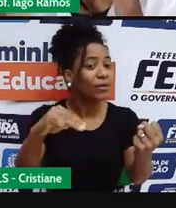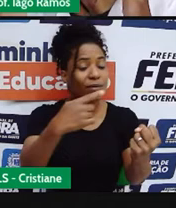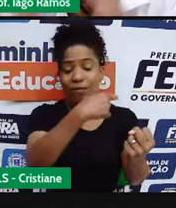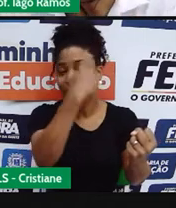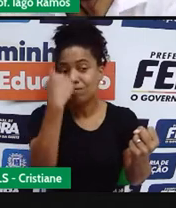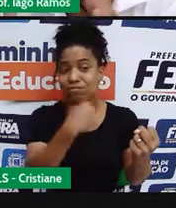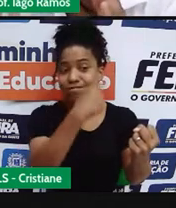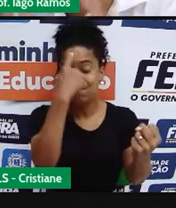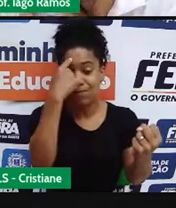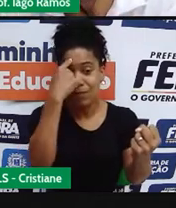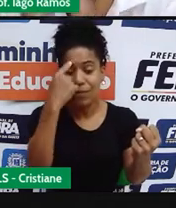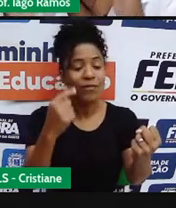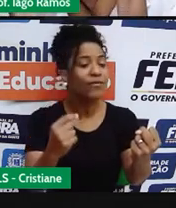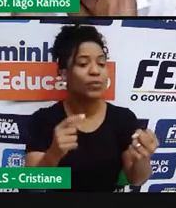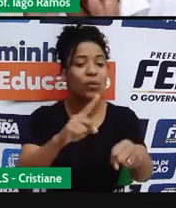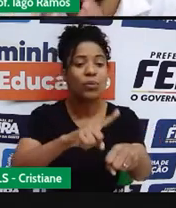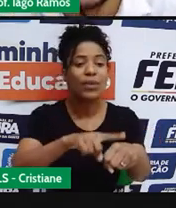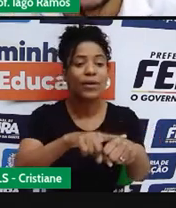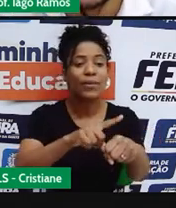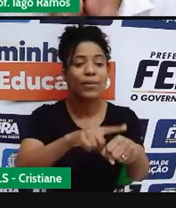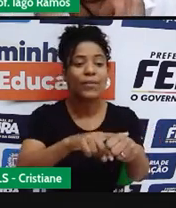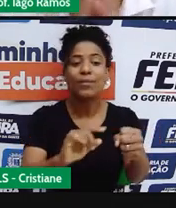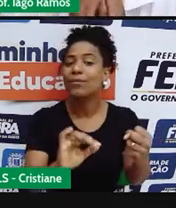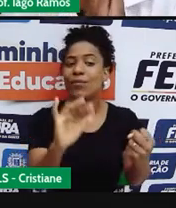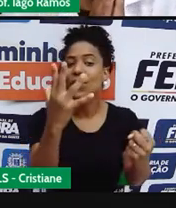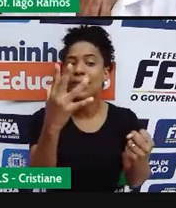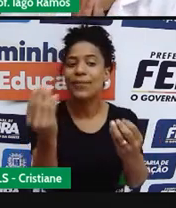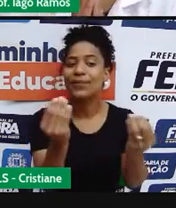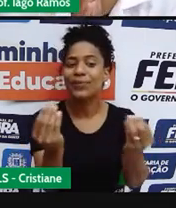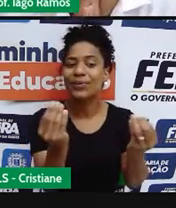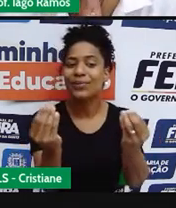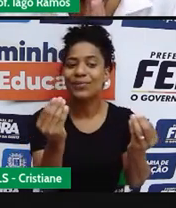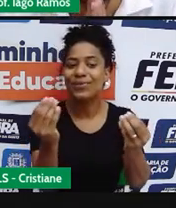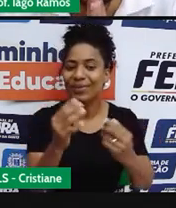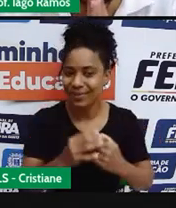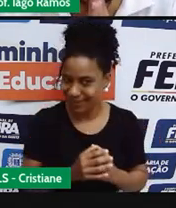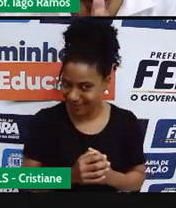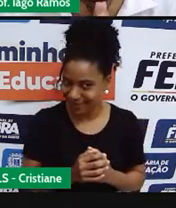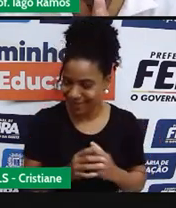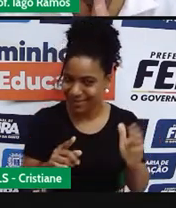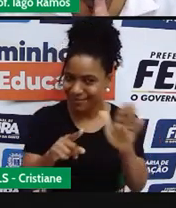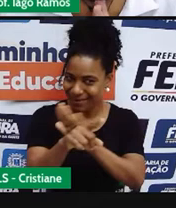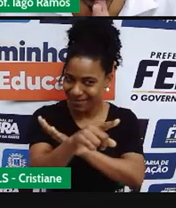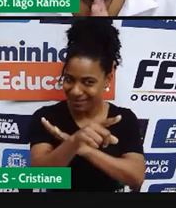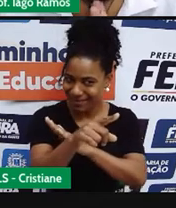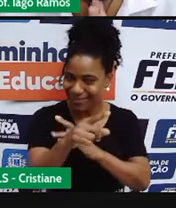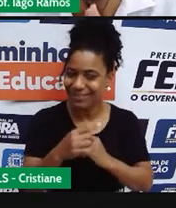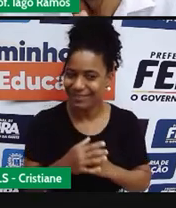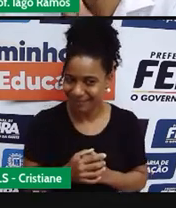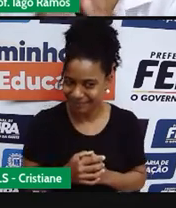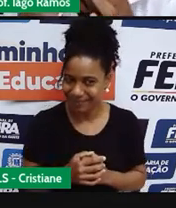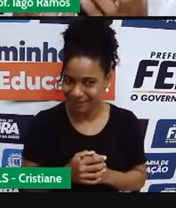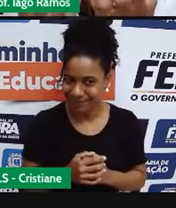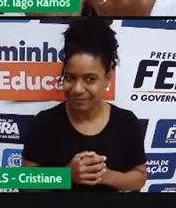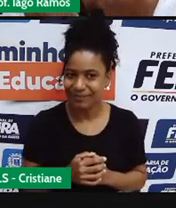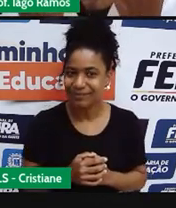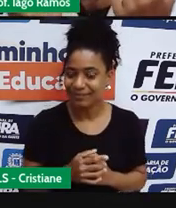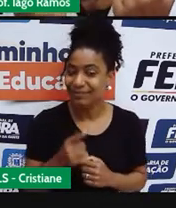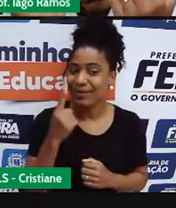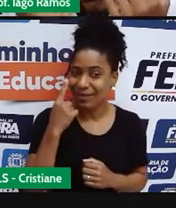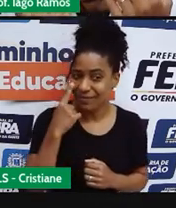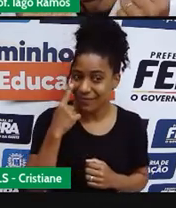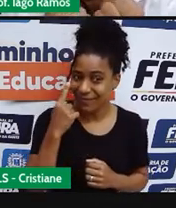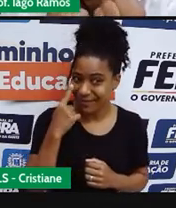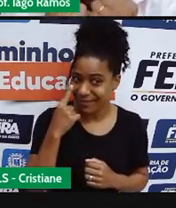com o tempo da sua viagem? A pergunta é por aí, né? Bom, e aí, vem